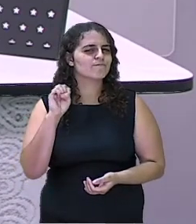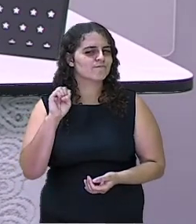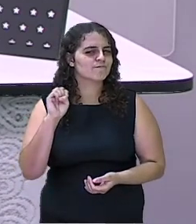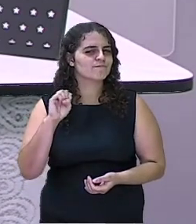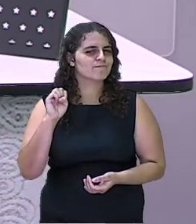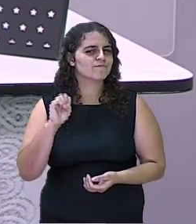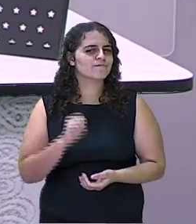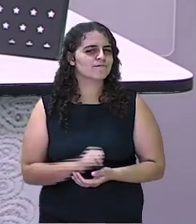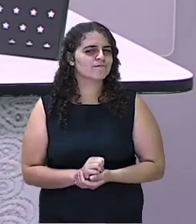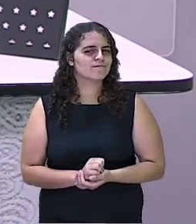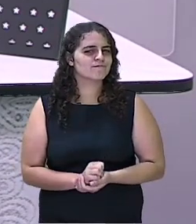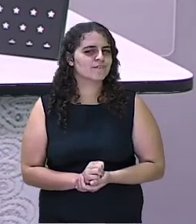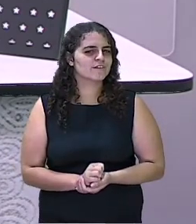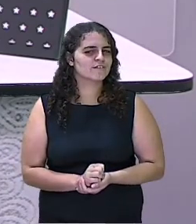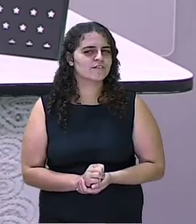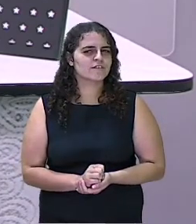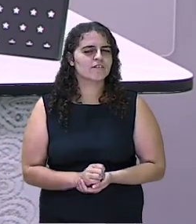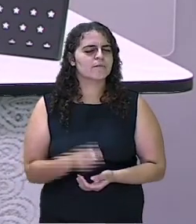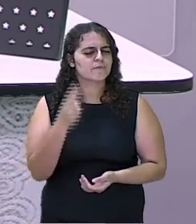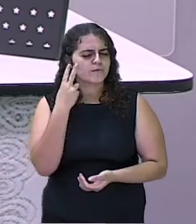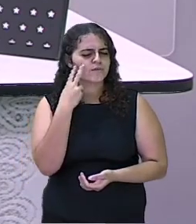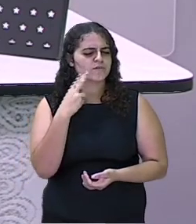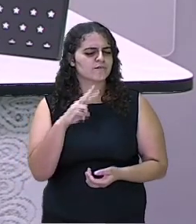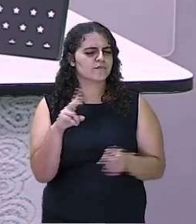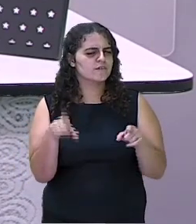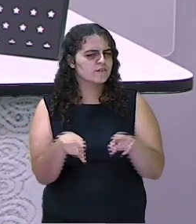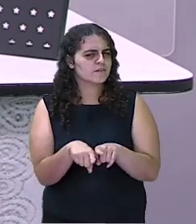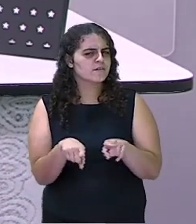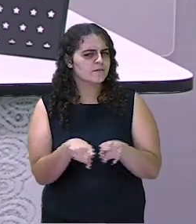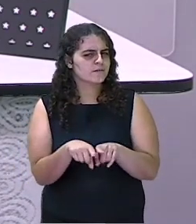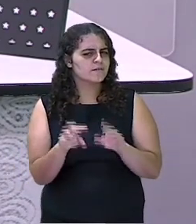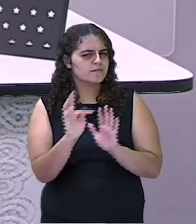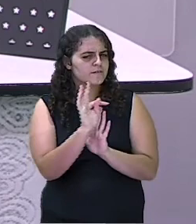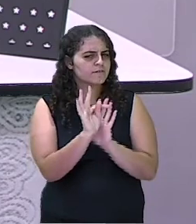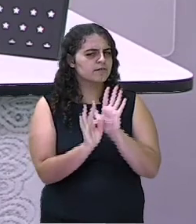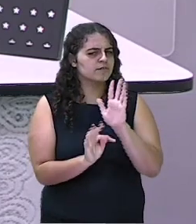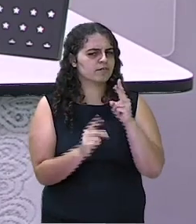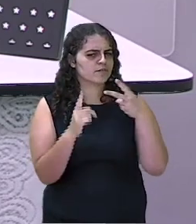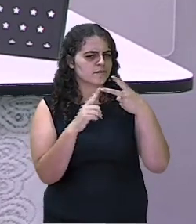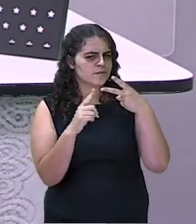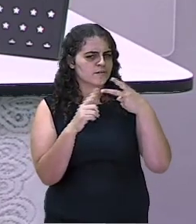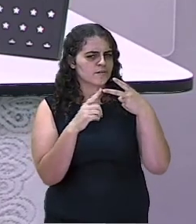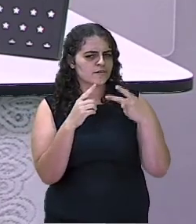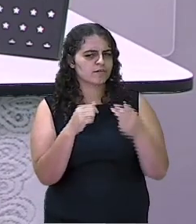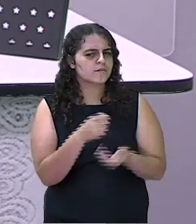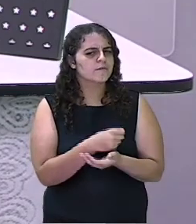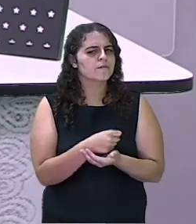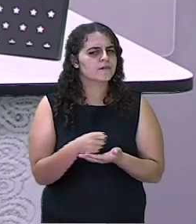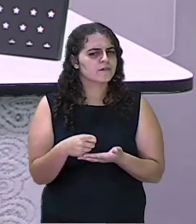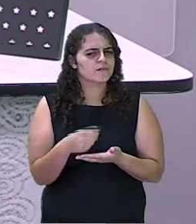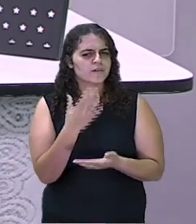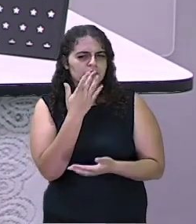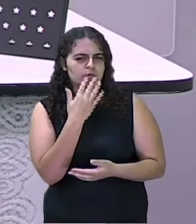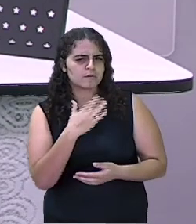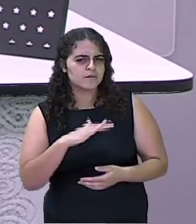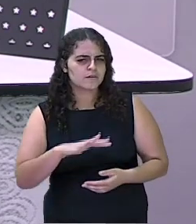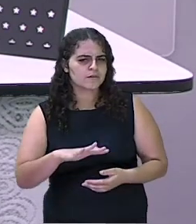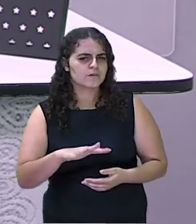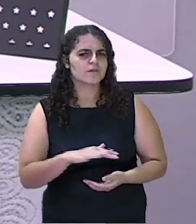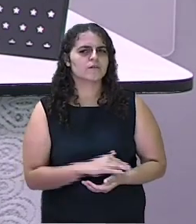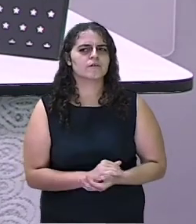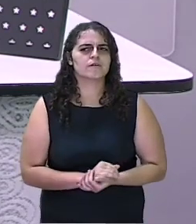Claro que foi, né? Vamos ver também se o texto 2 foi escrito também para crianças.